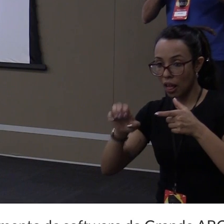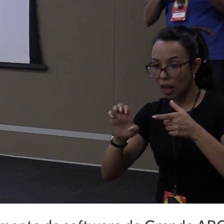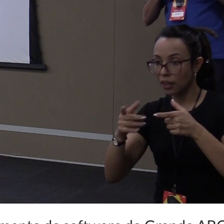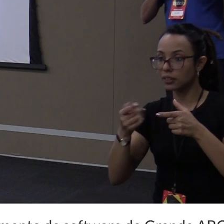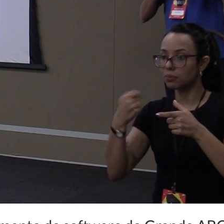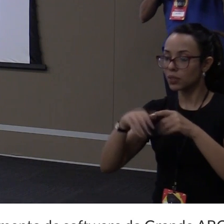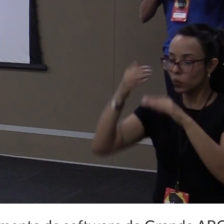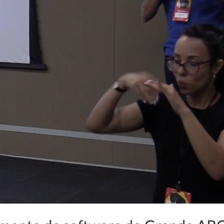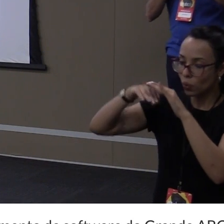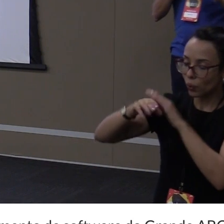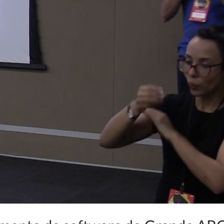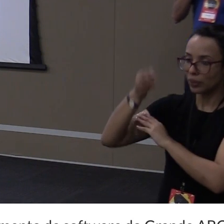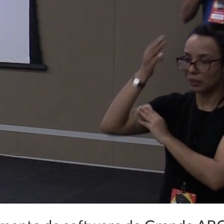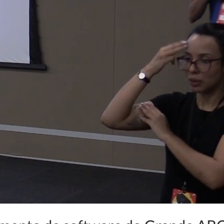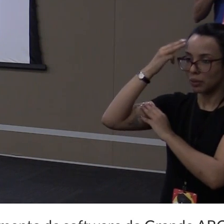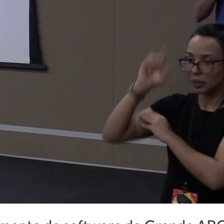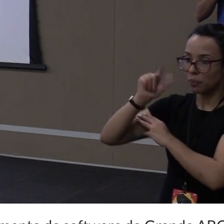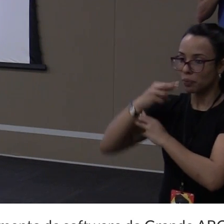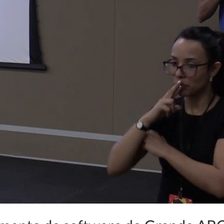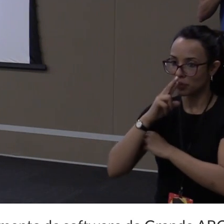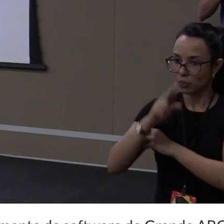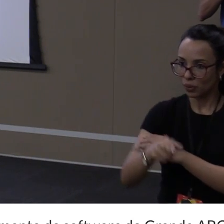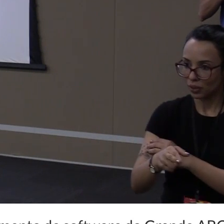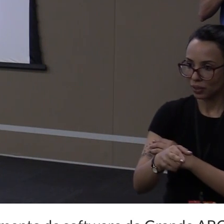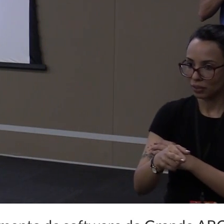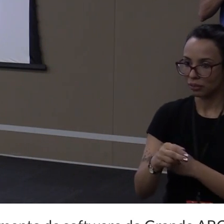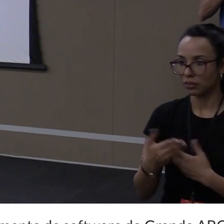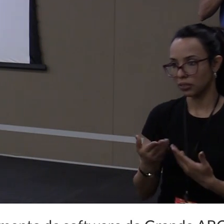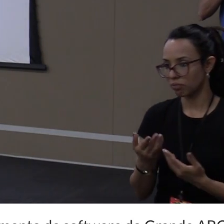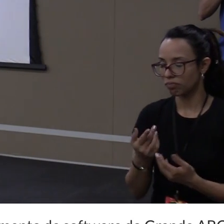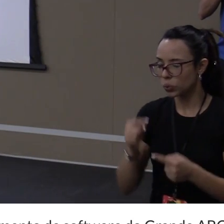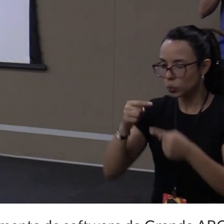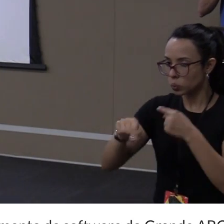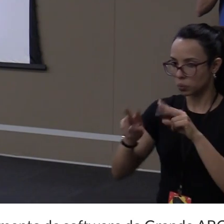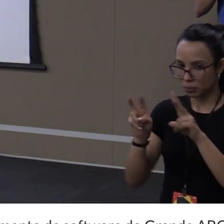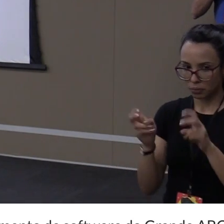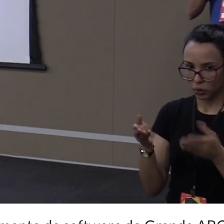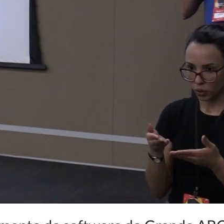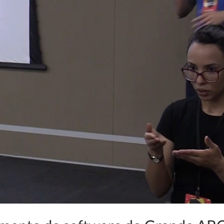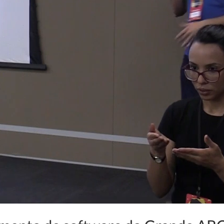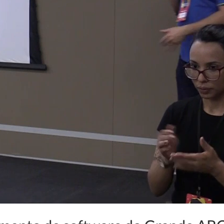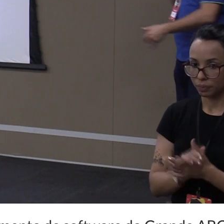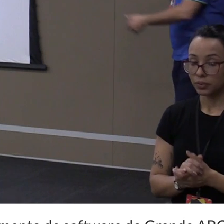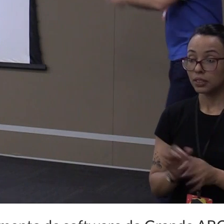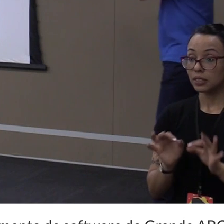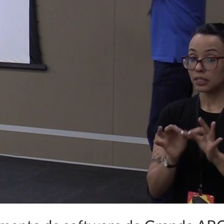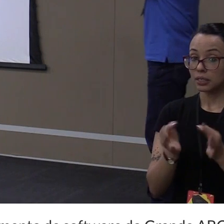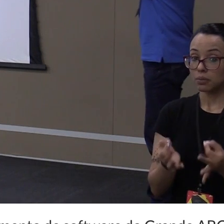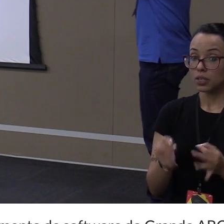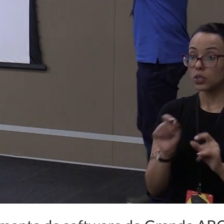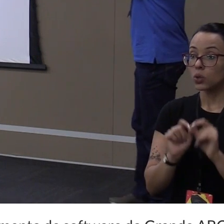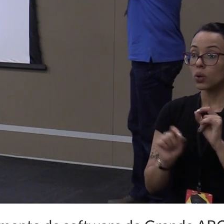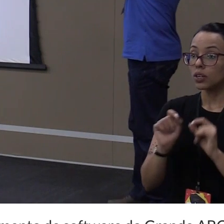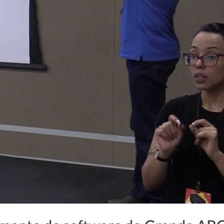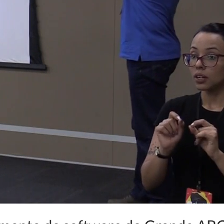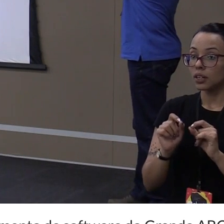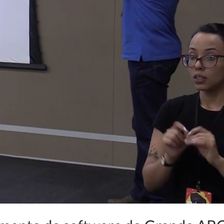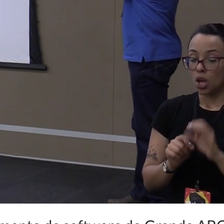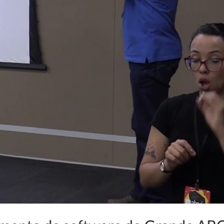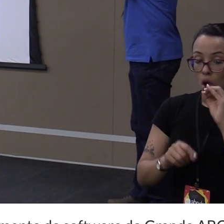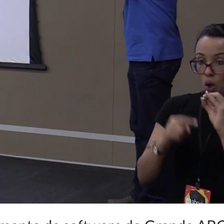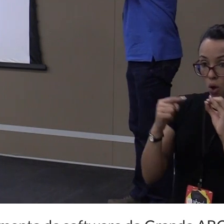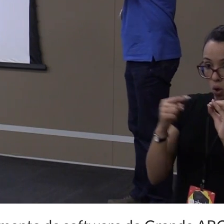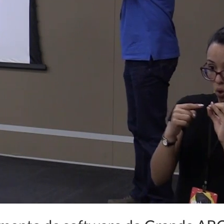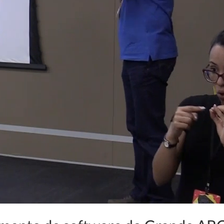memória, para depois cuspito de volta. Mas, não vem muito ao caso. Simplesmente, o eu faço? "-o",